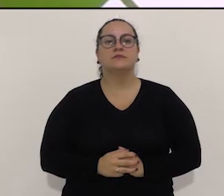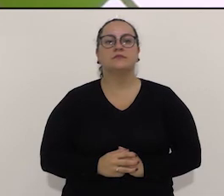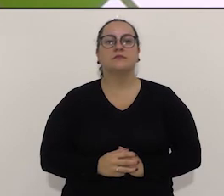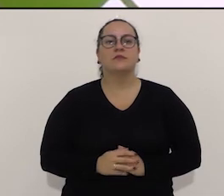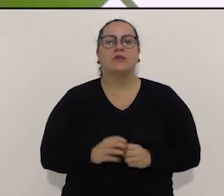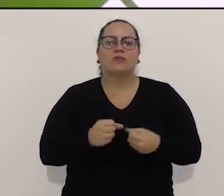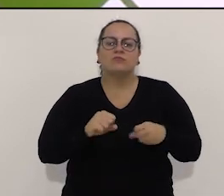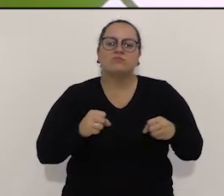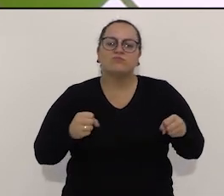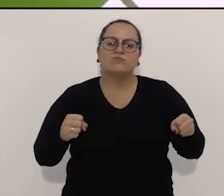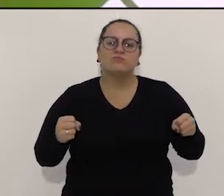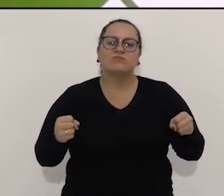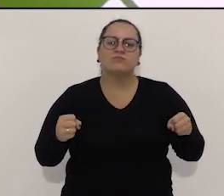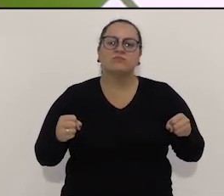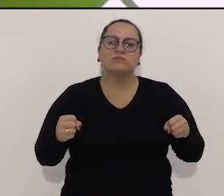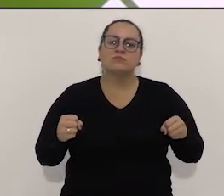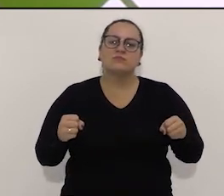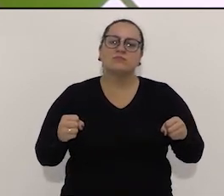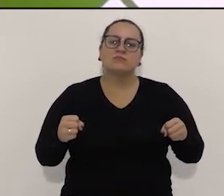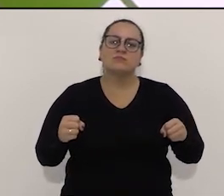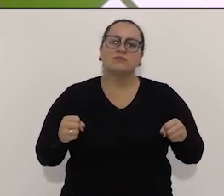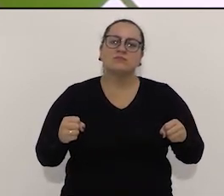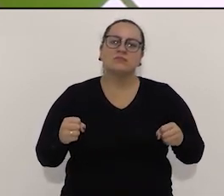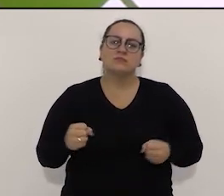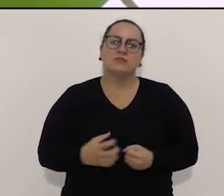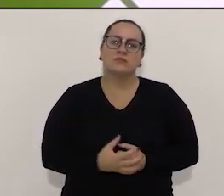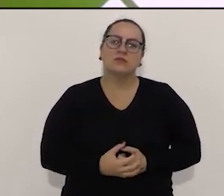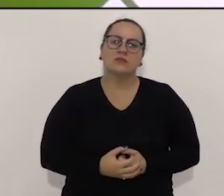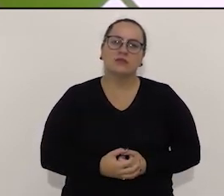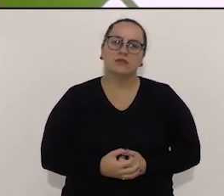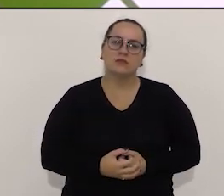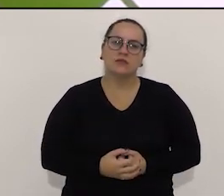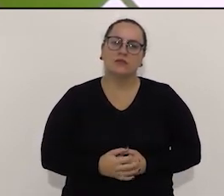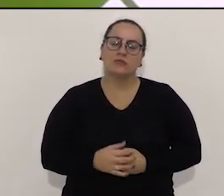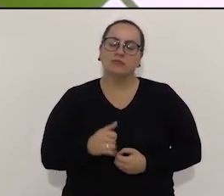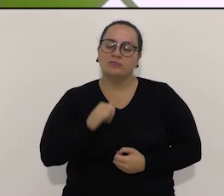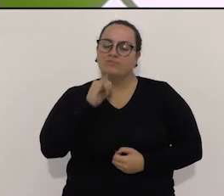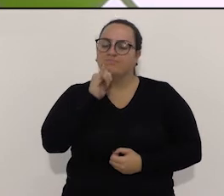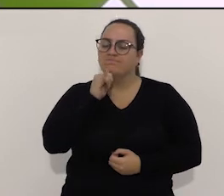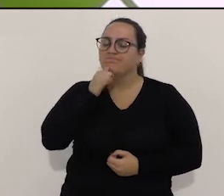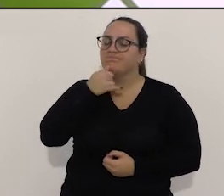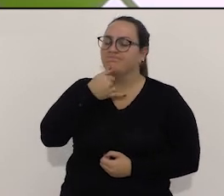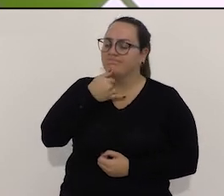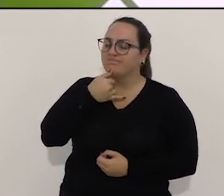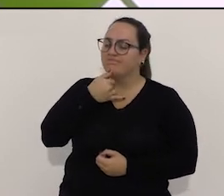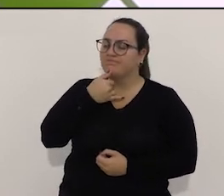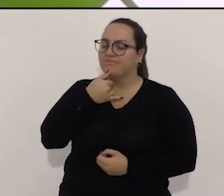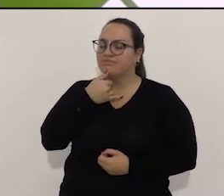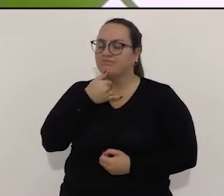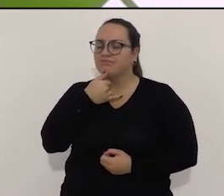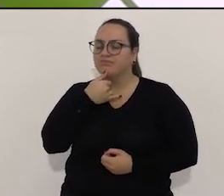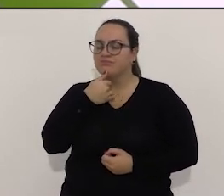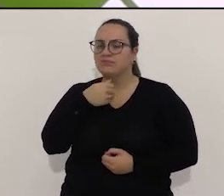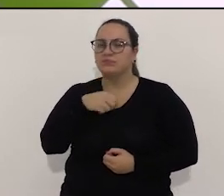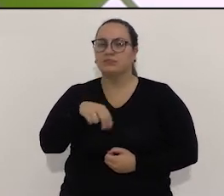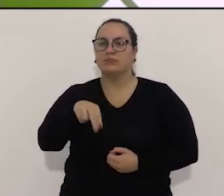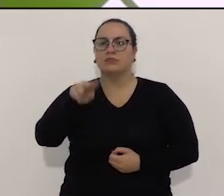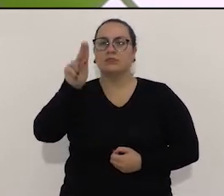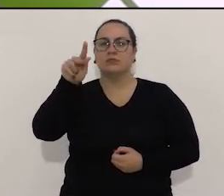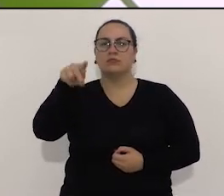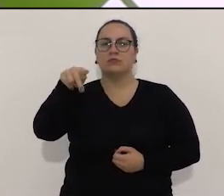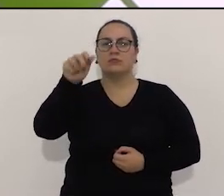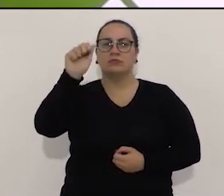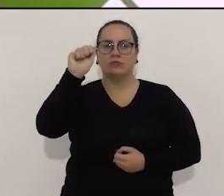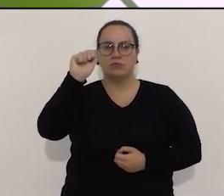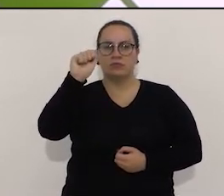enorme. Eu fico muito chateado porque a UPA, a Unidade